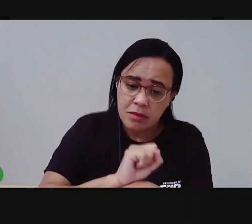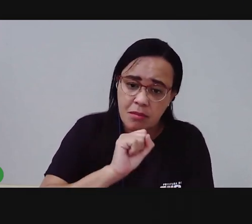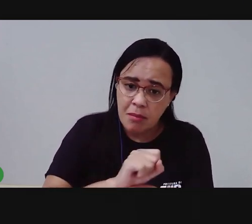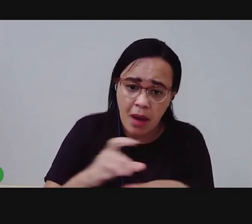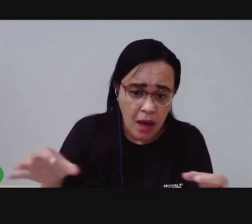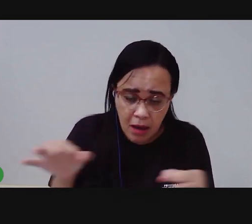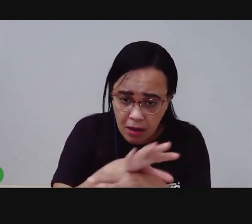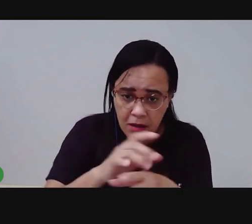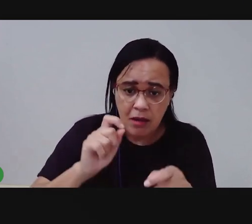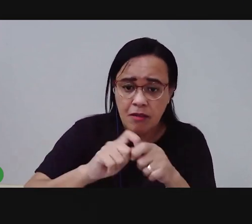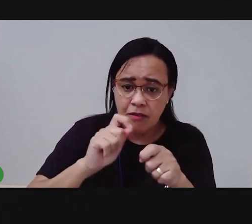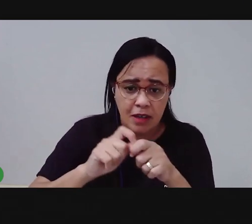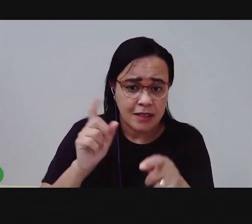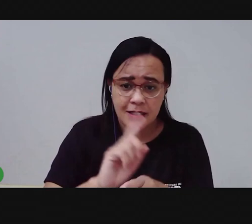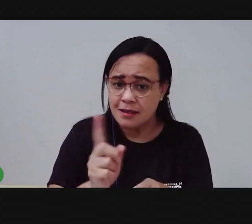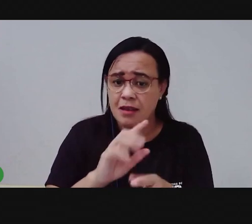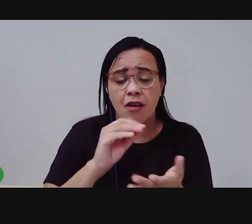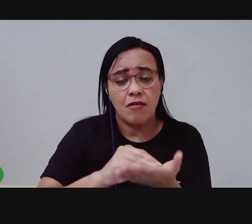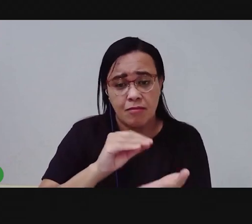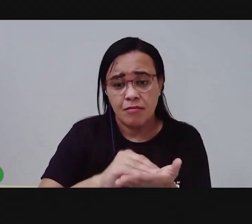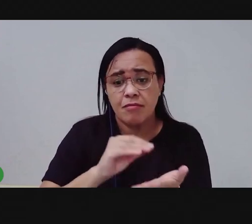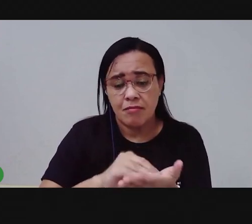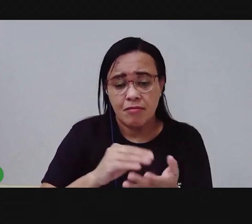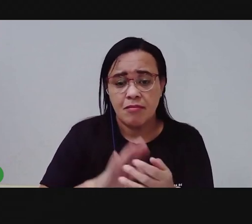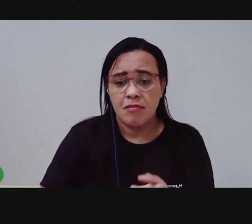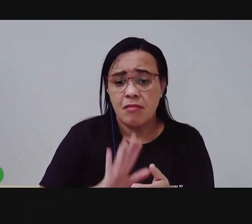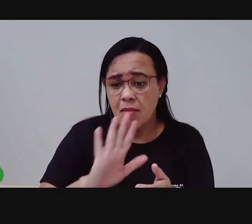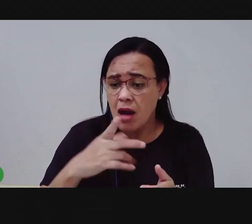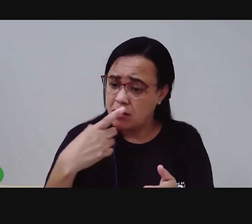Para ir embora? Não.